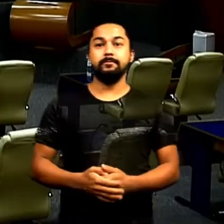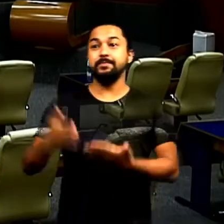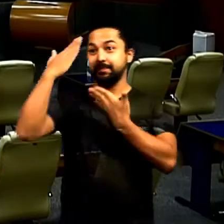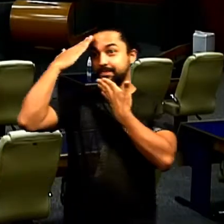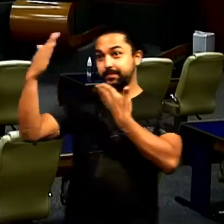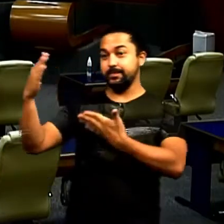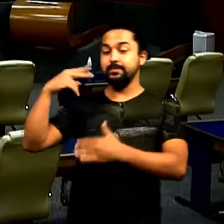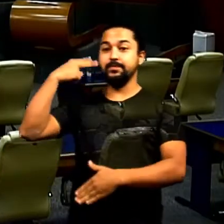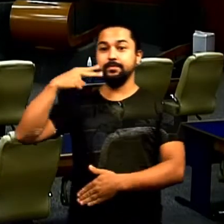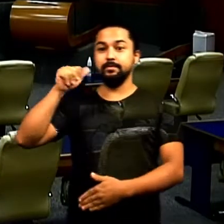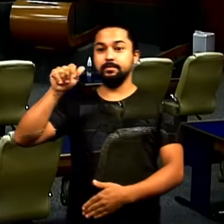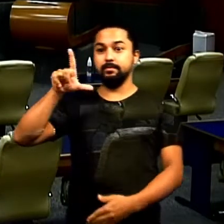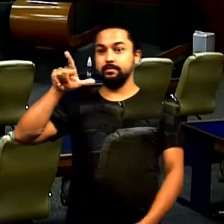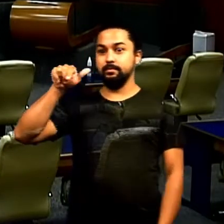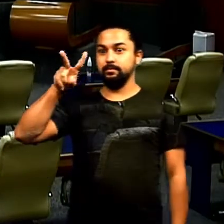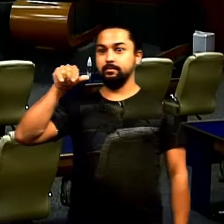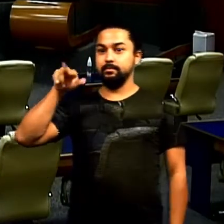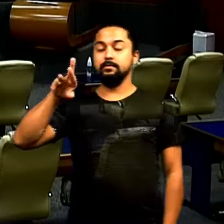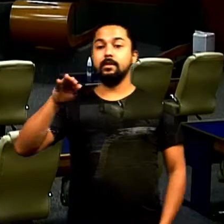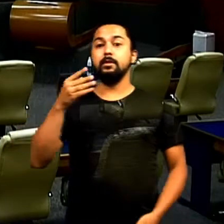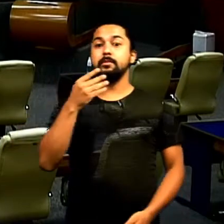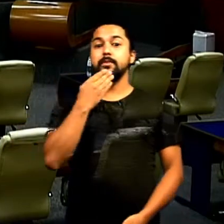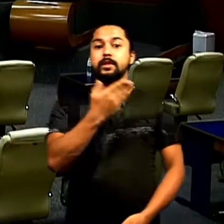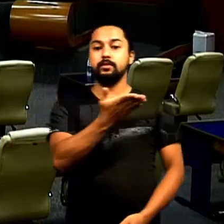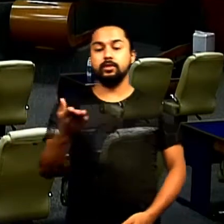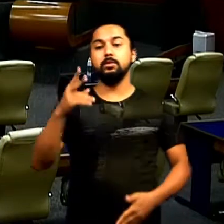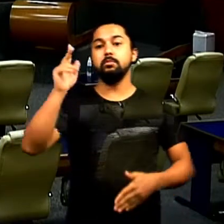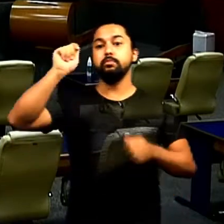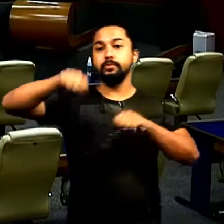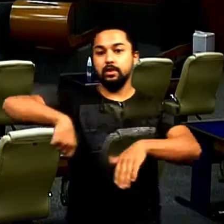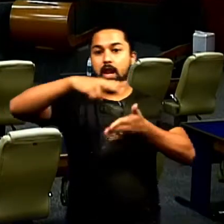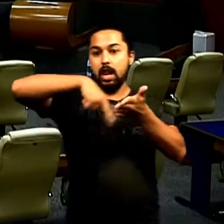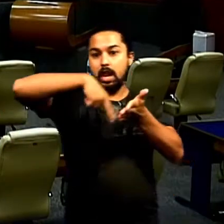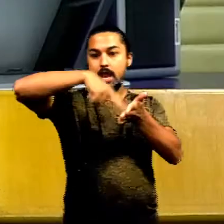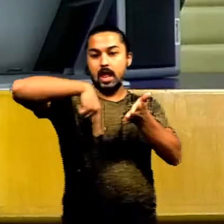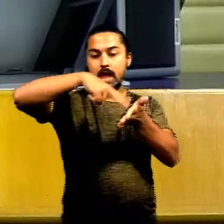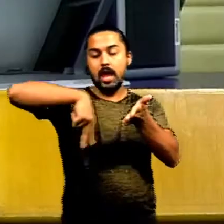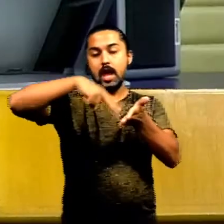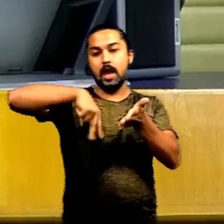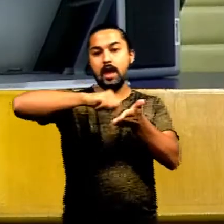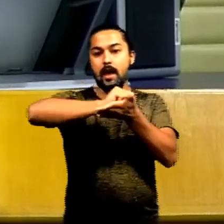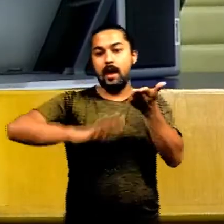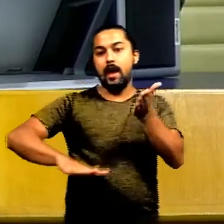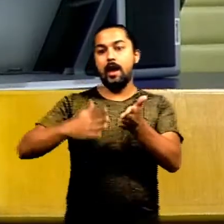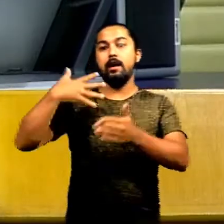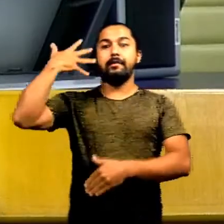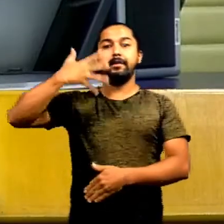Obrigado, vereador Alves. Peço a vossa excelência, por gentileza, possa fazer a leitura da ata da sessão anterior.